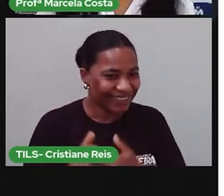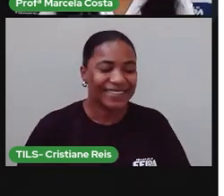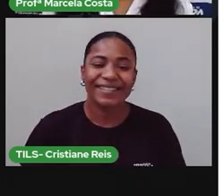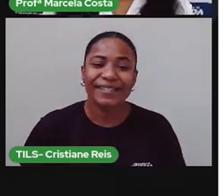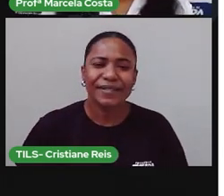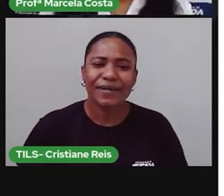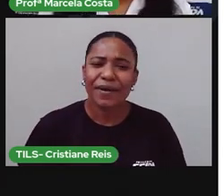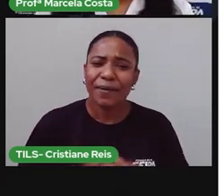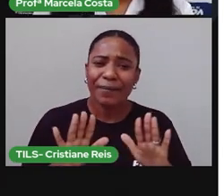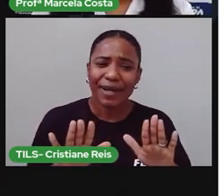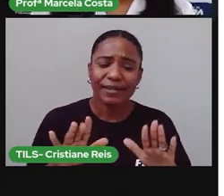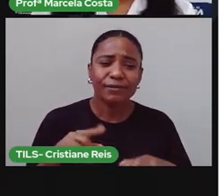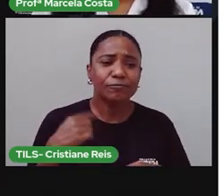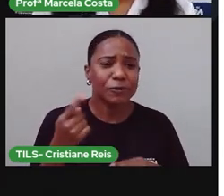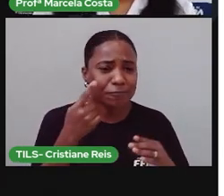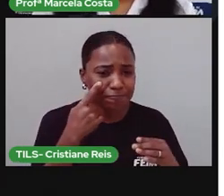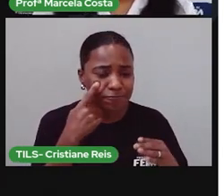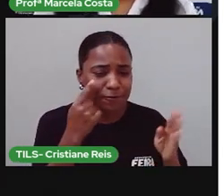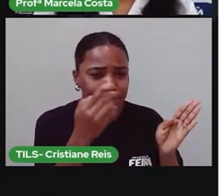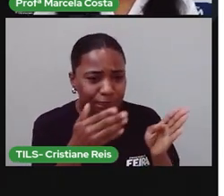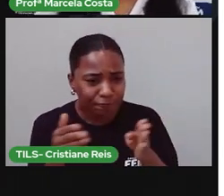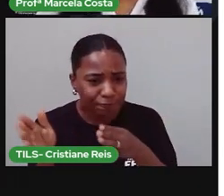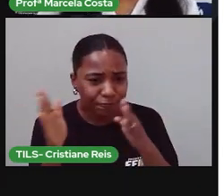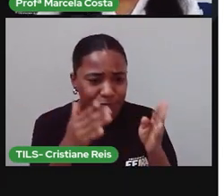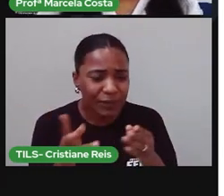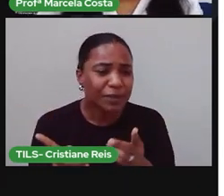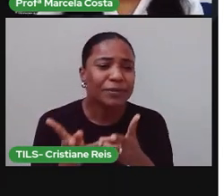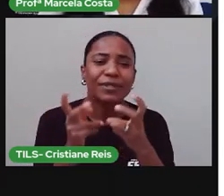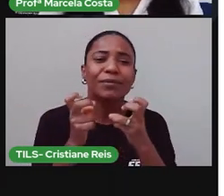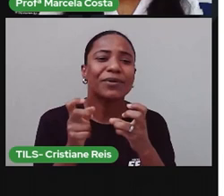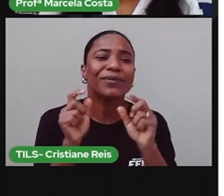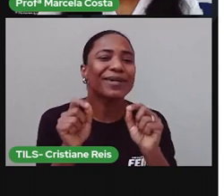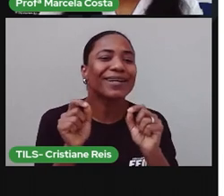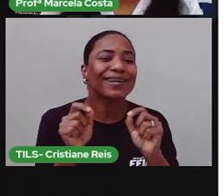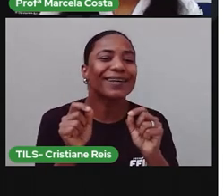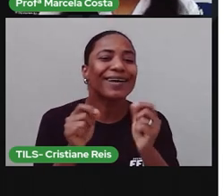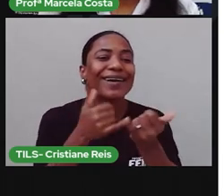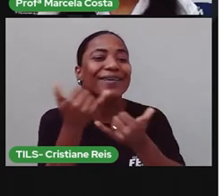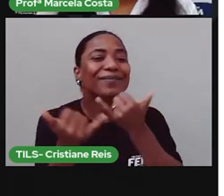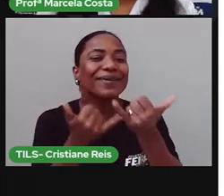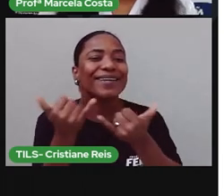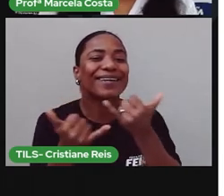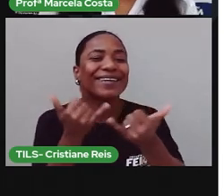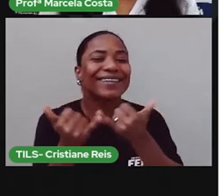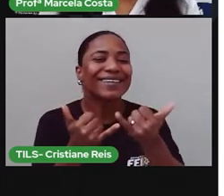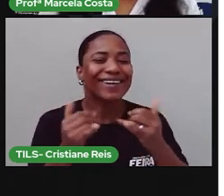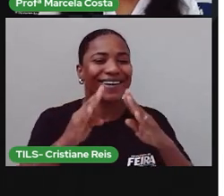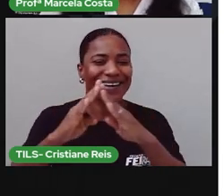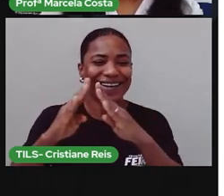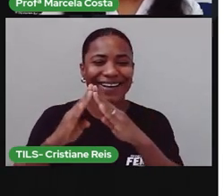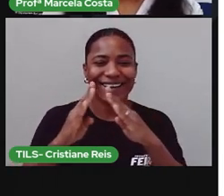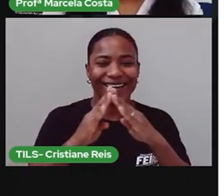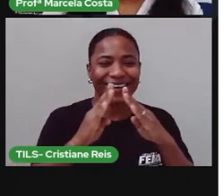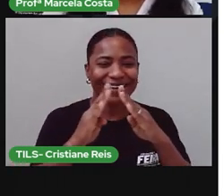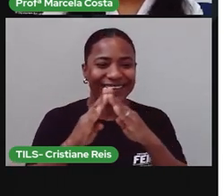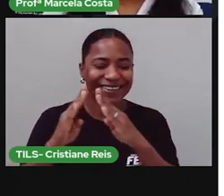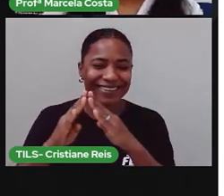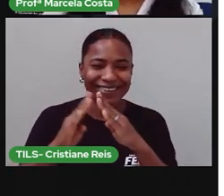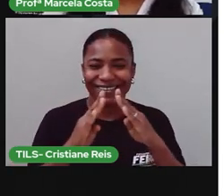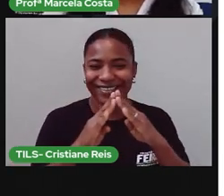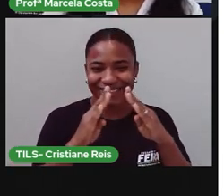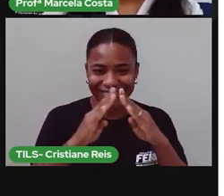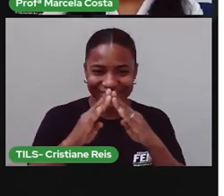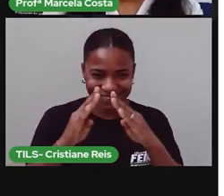Mas o que a gente assistiu já deu para perceber que eles estavam brincando de casinha. Não é isso? Uma brincadeira muito